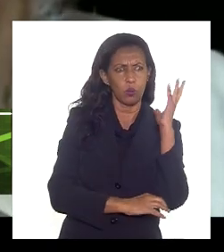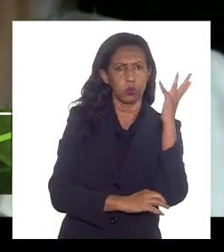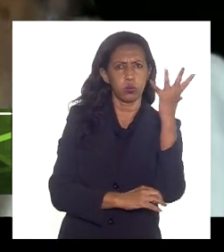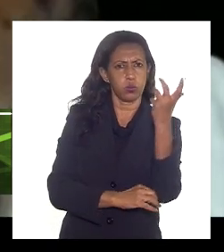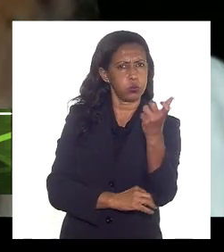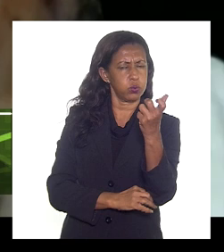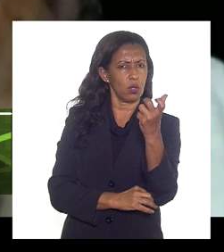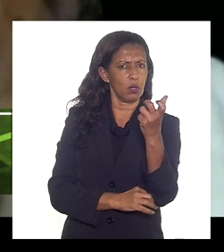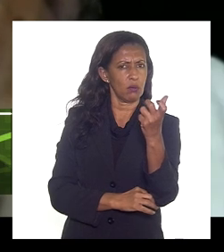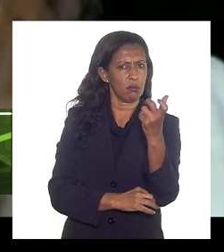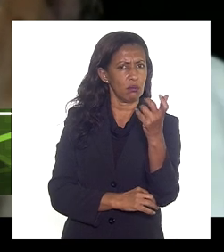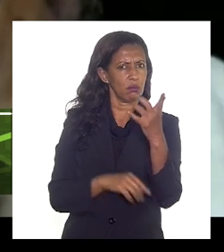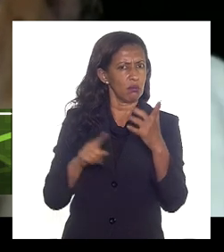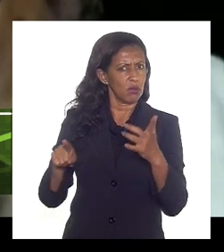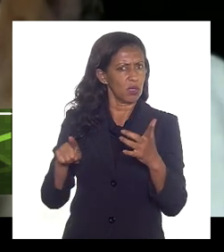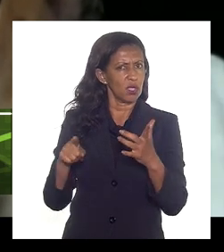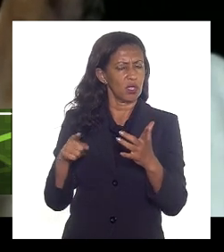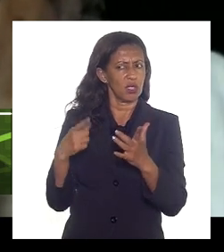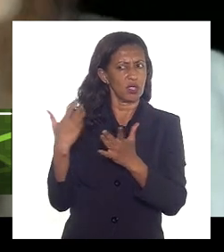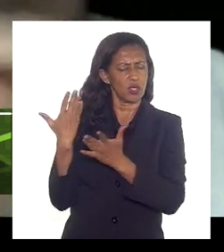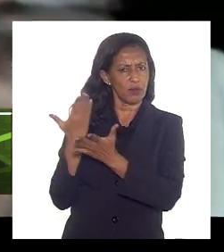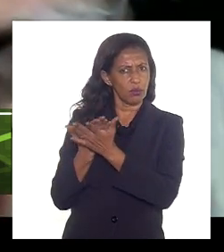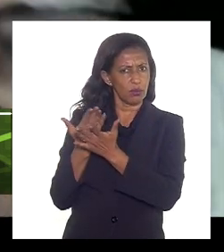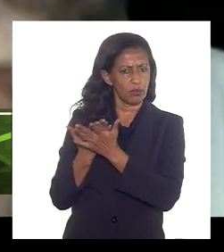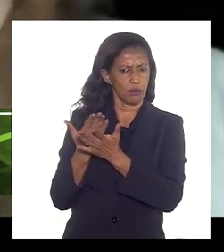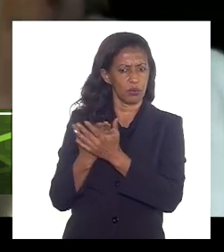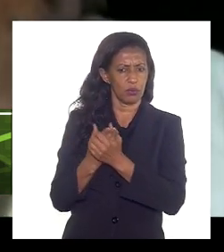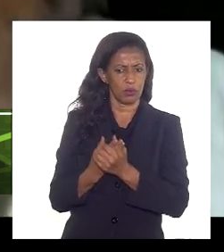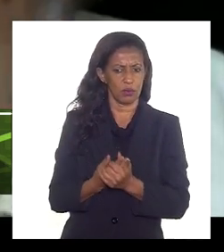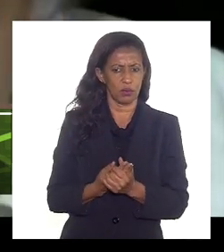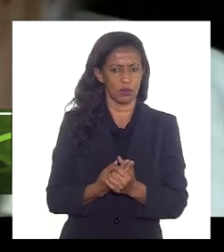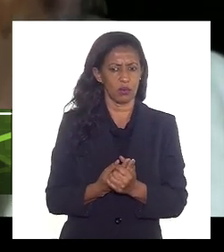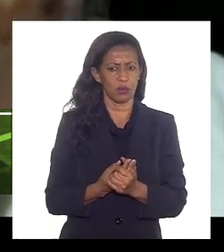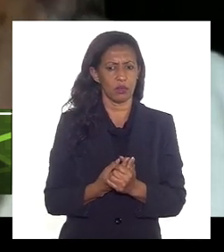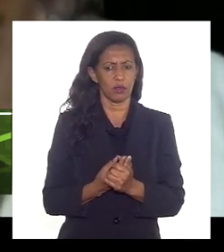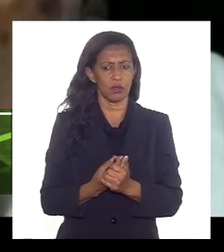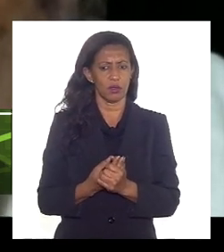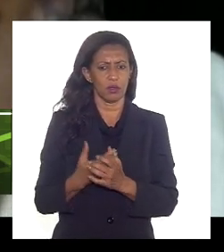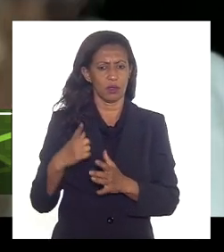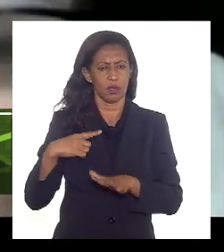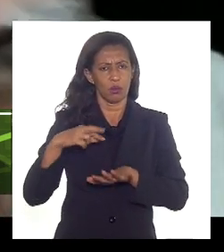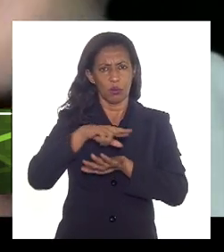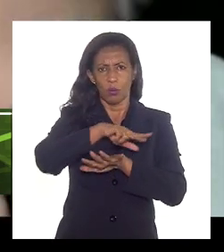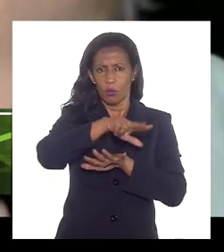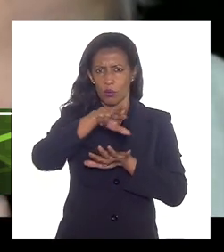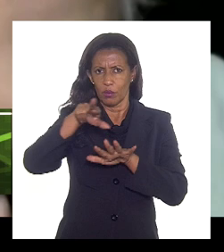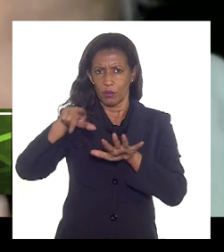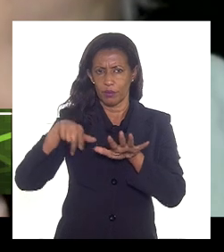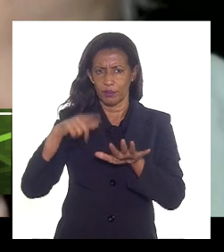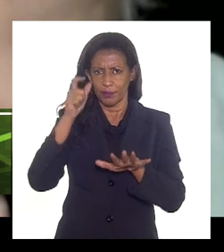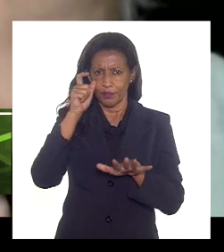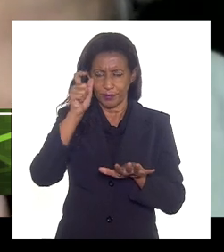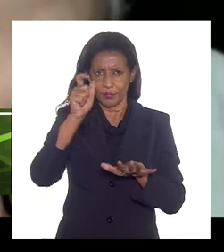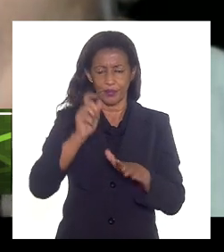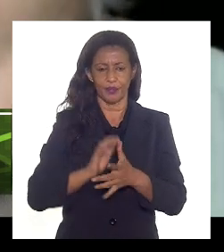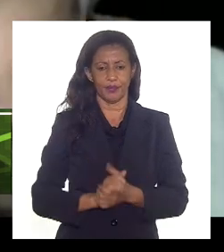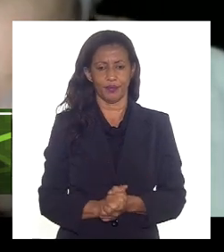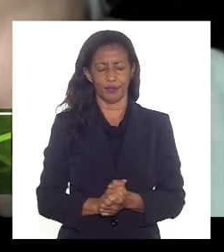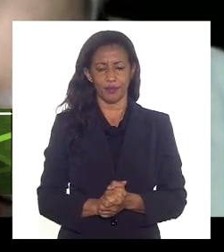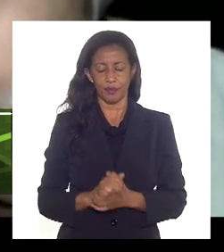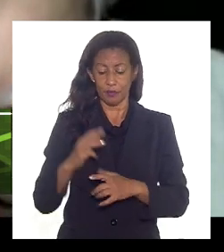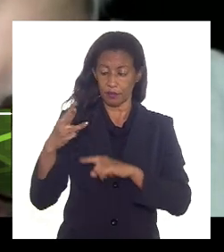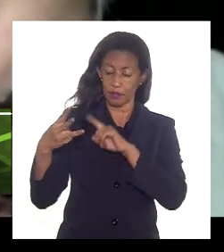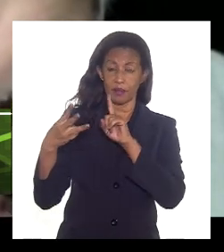subjúdice e que nós discutimos uma porção de coisas interessantes o